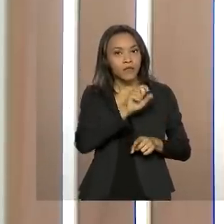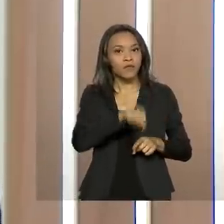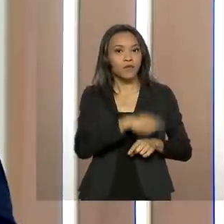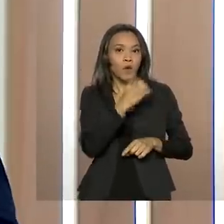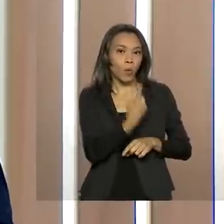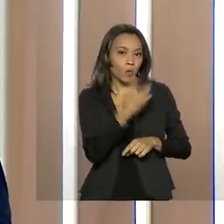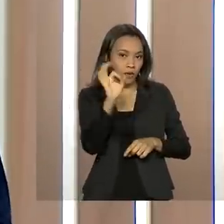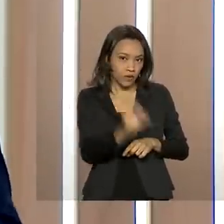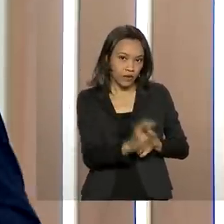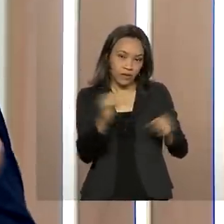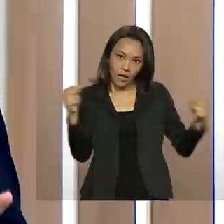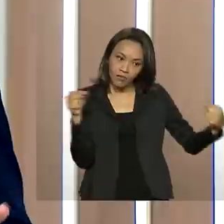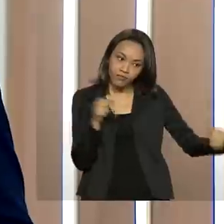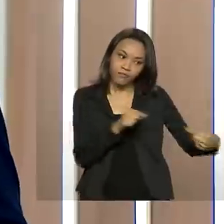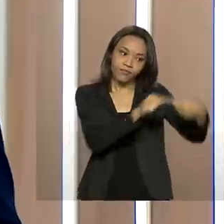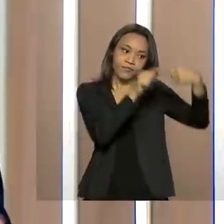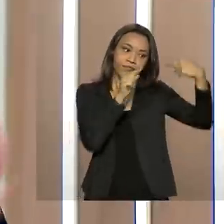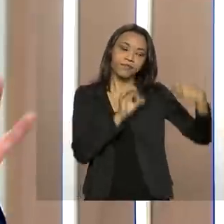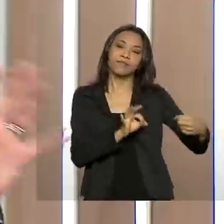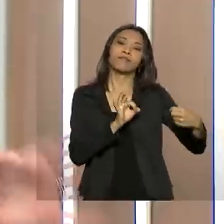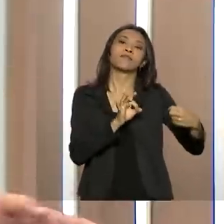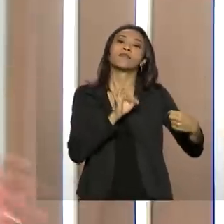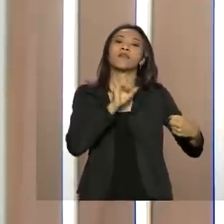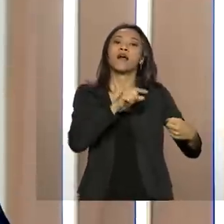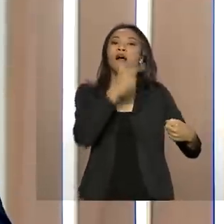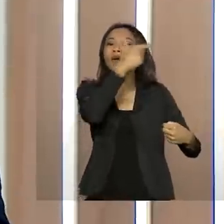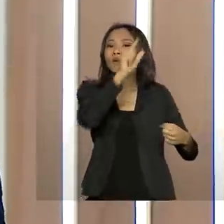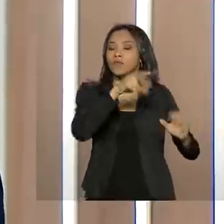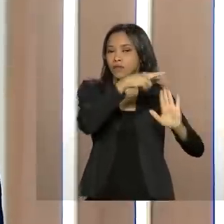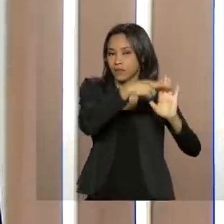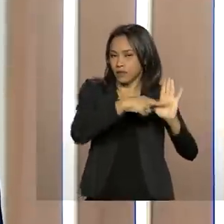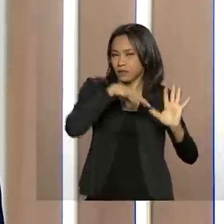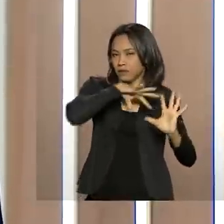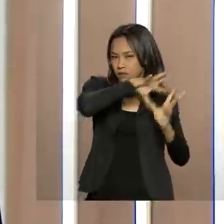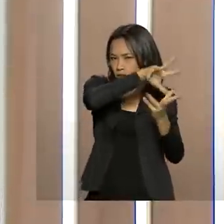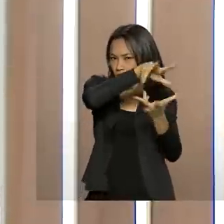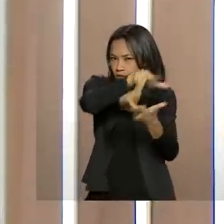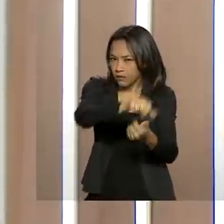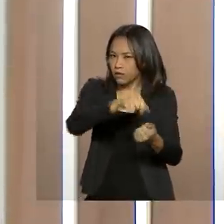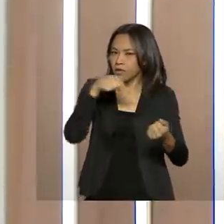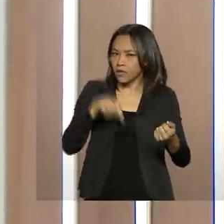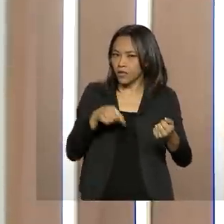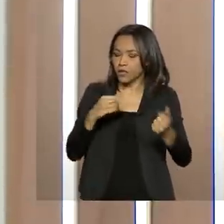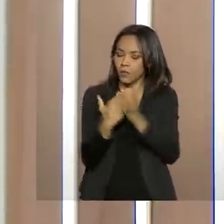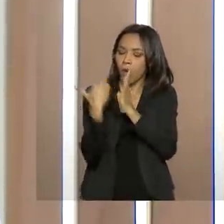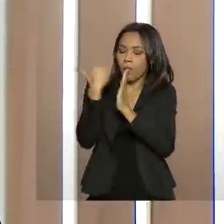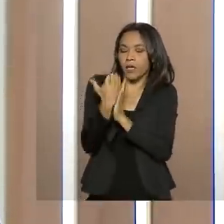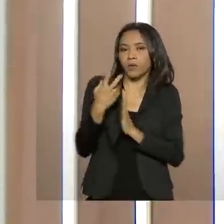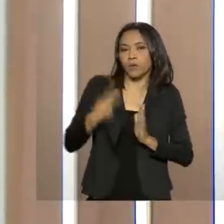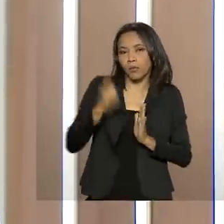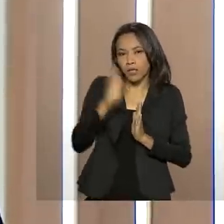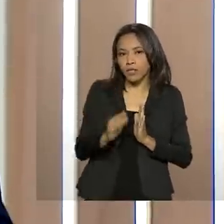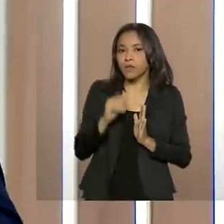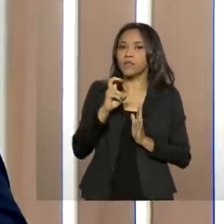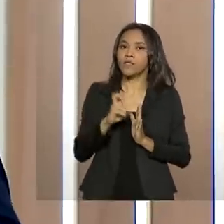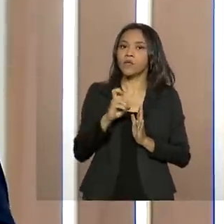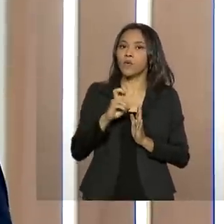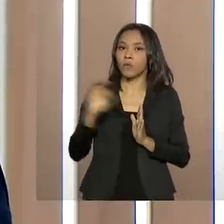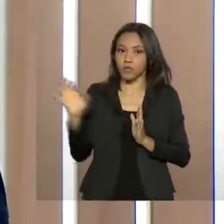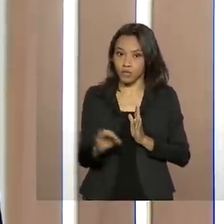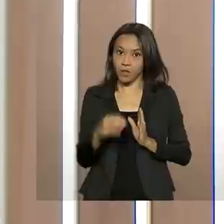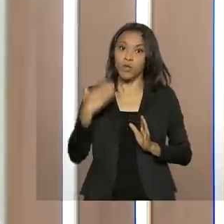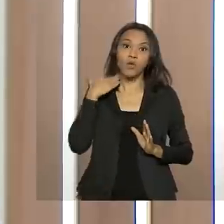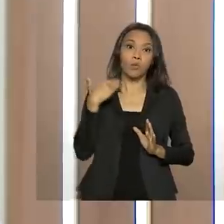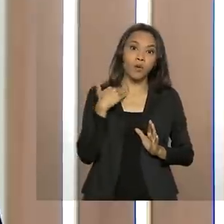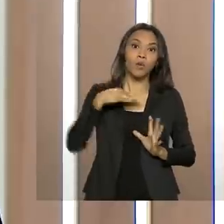alinhada com as grandes organizações. A OCDE está prevendo um crescimento para o Brasil este ano de 5% e o Banco Mundial algo em torno